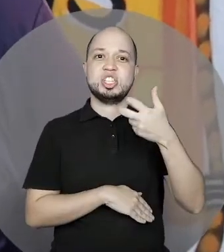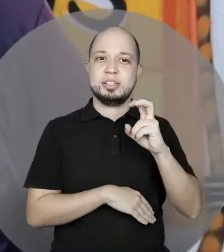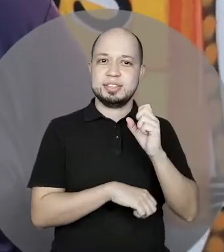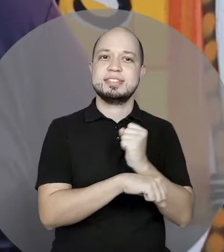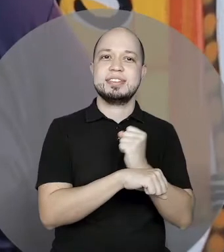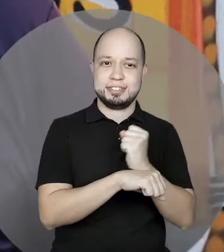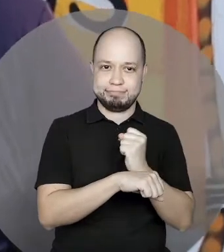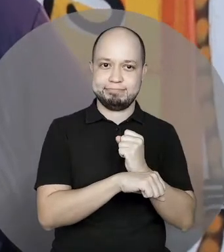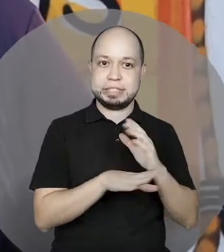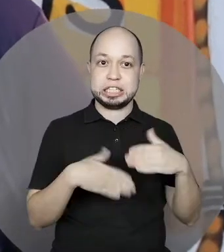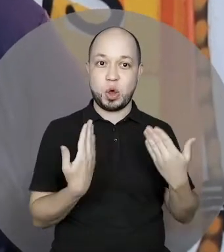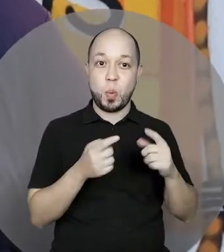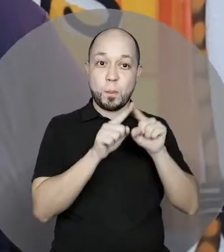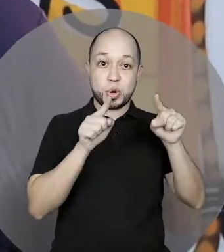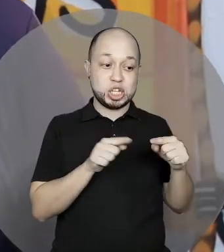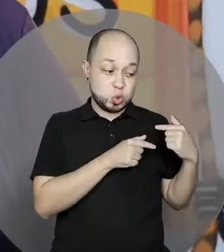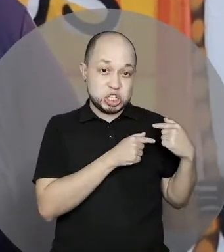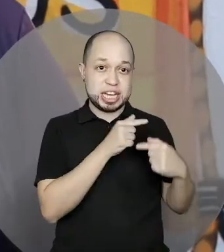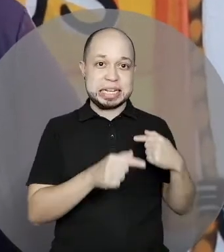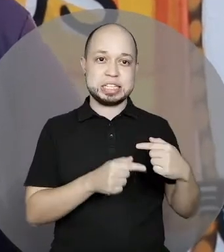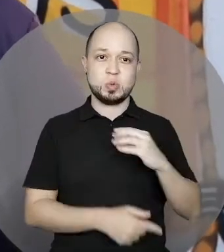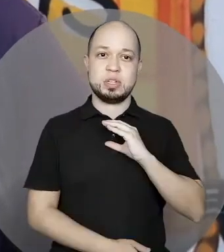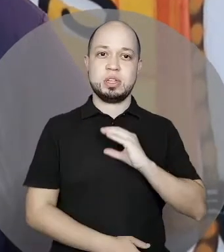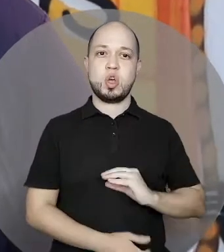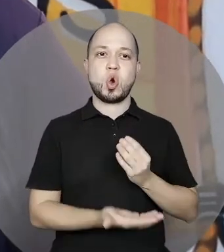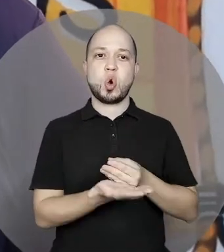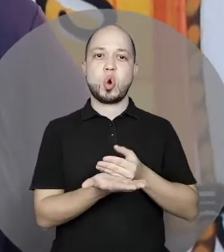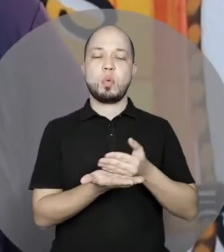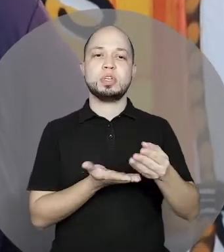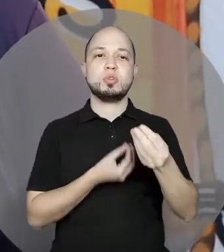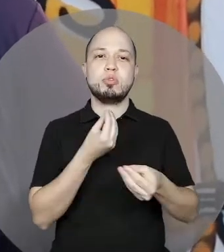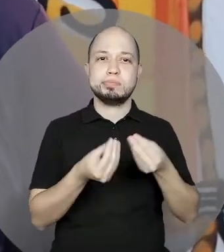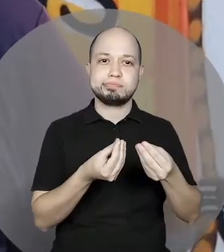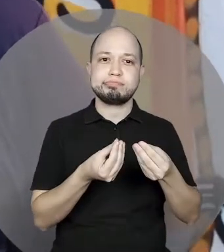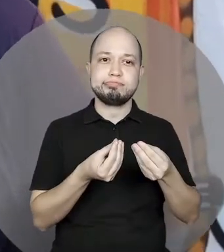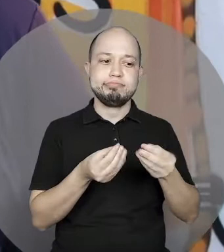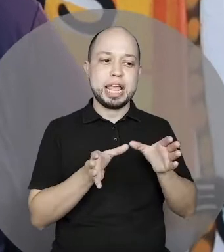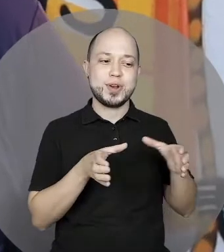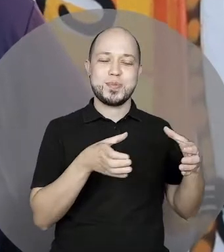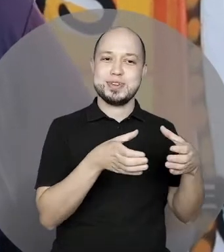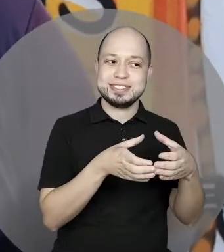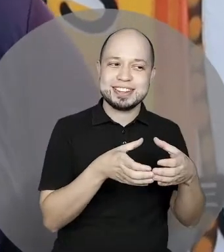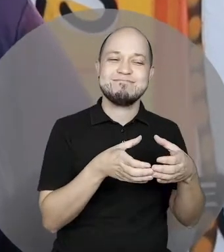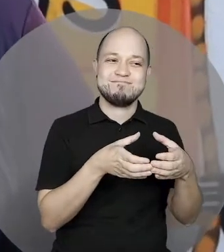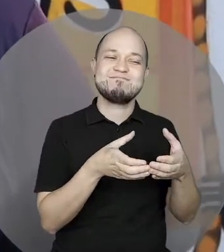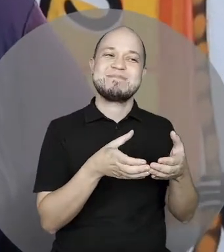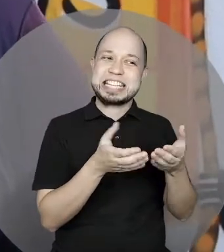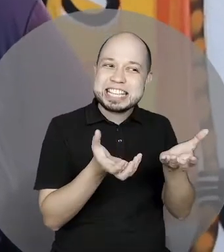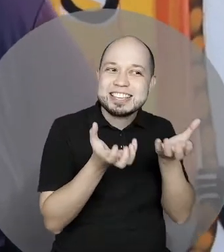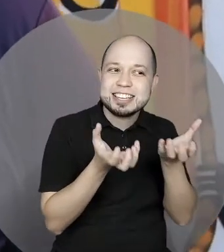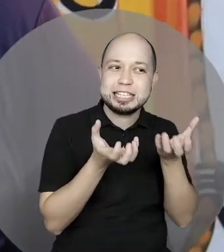Cidadã, ele iniciou com o apelo da comunidade. Umas irmãs da instituição